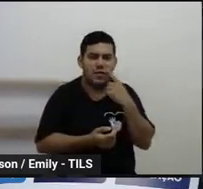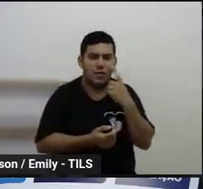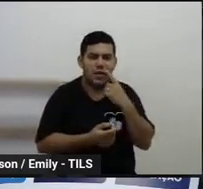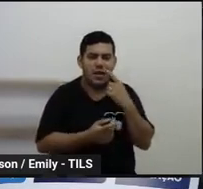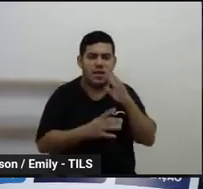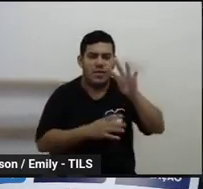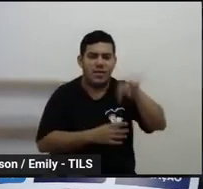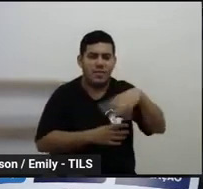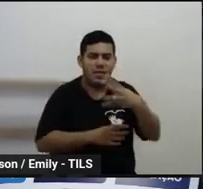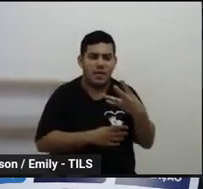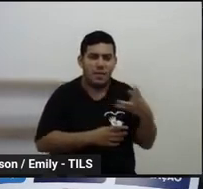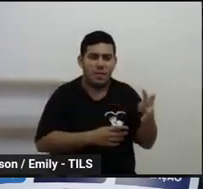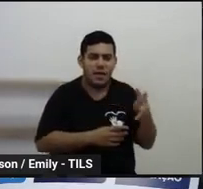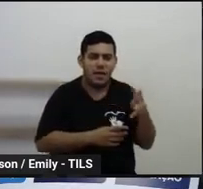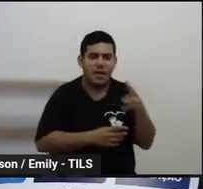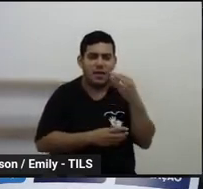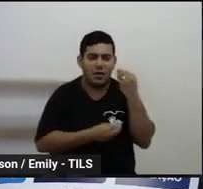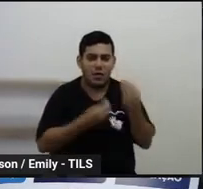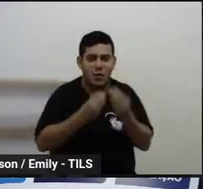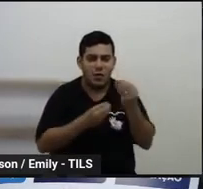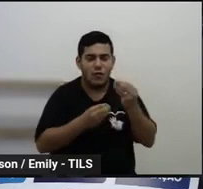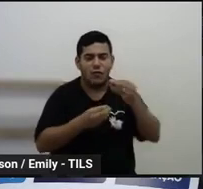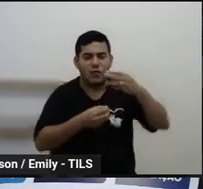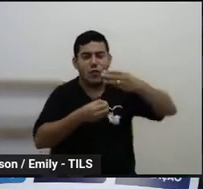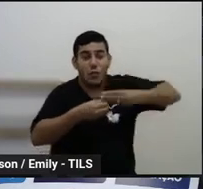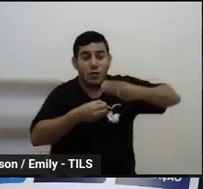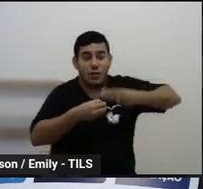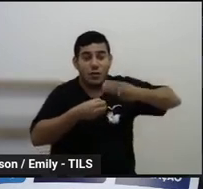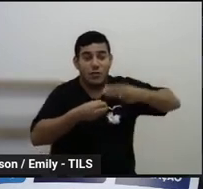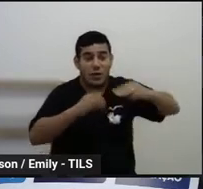como ficou o nosso município